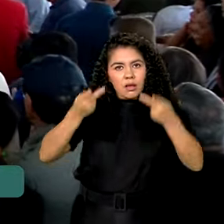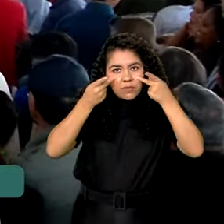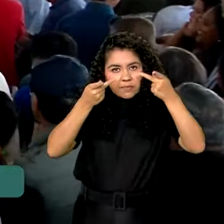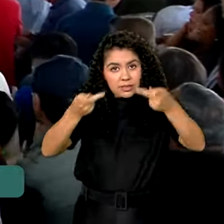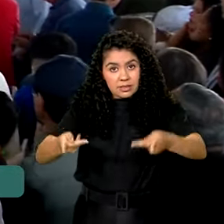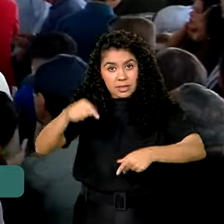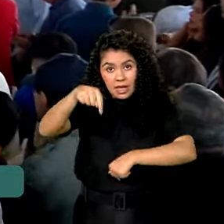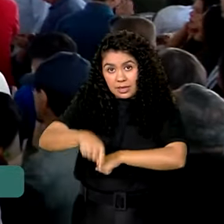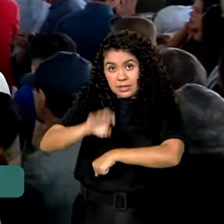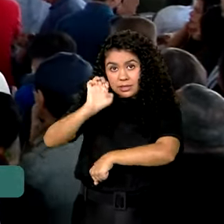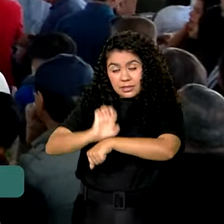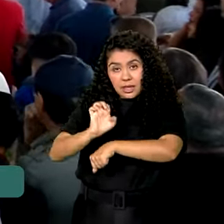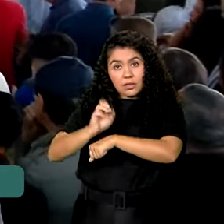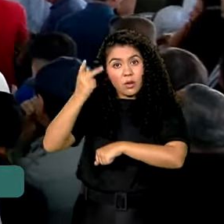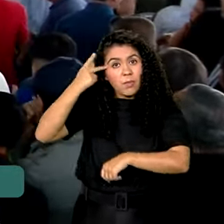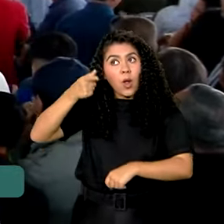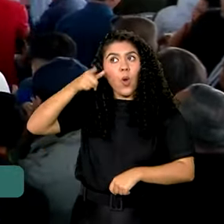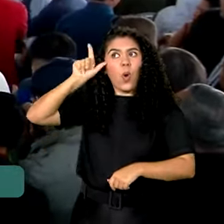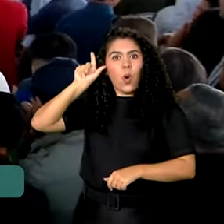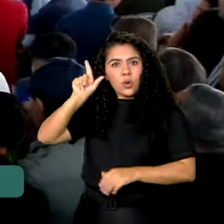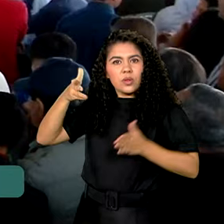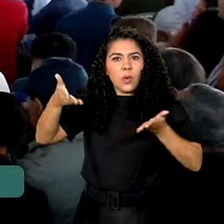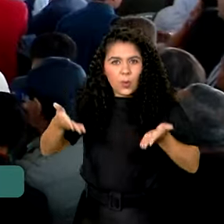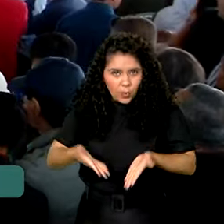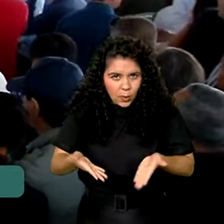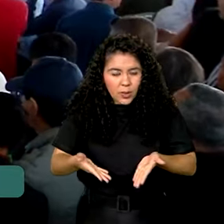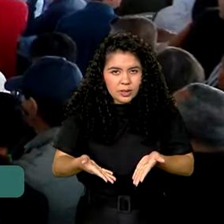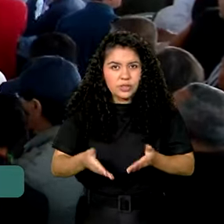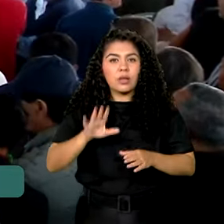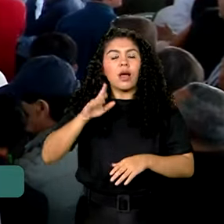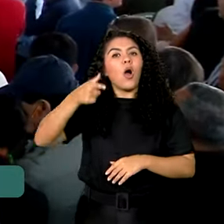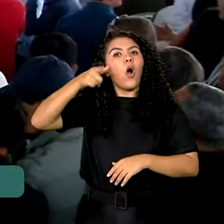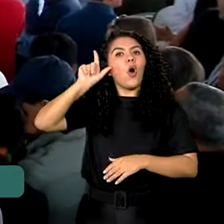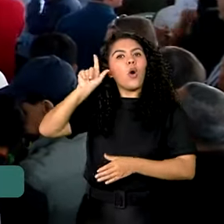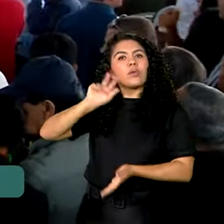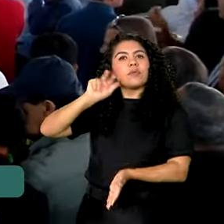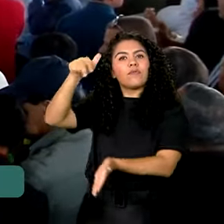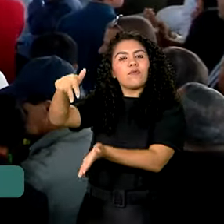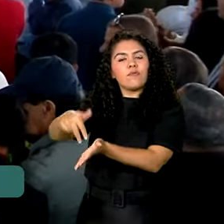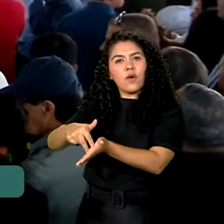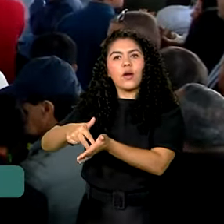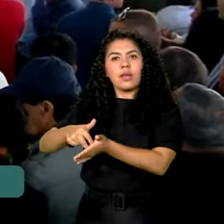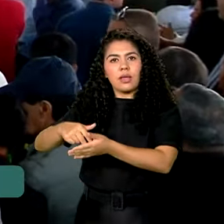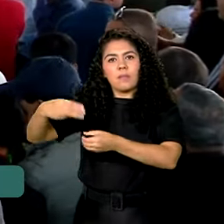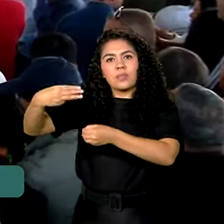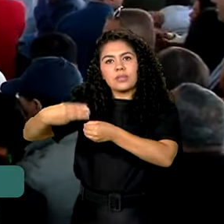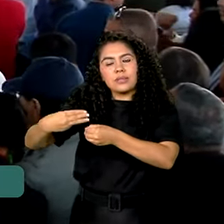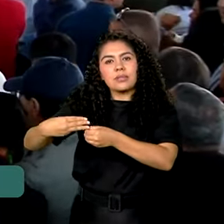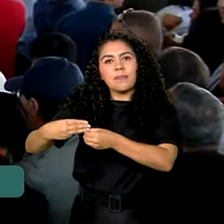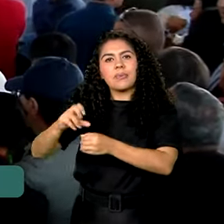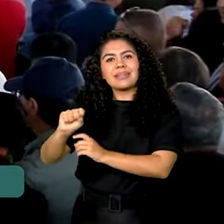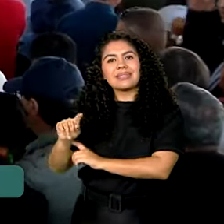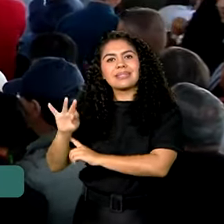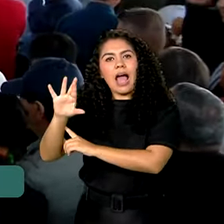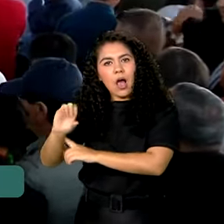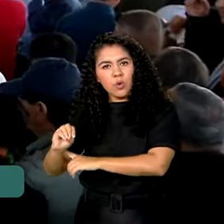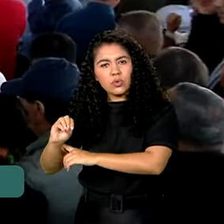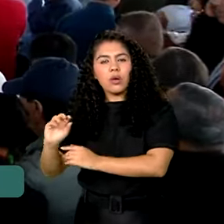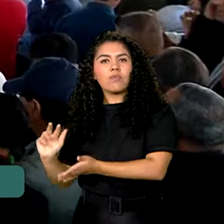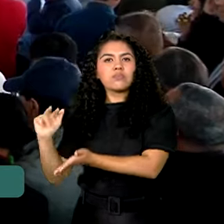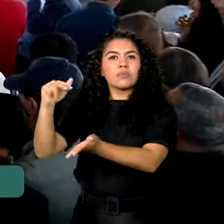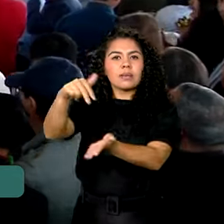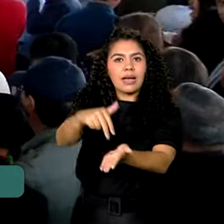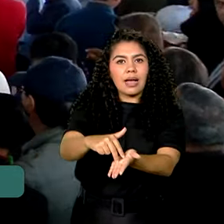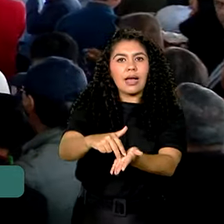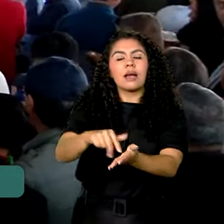estado de São Paulo desde ontem. Ontem ele já passou pelo município de Salto, também Campinas, e ele volta hoje, ainda